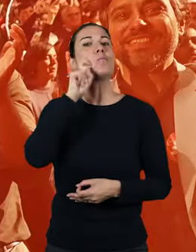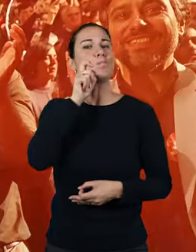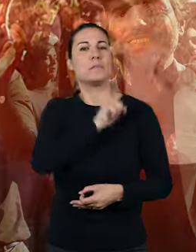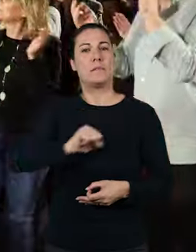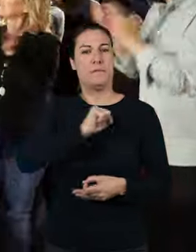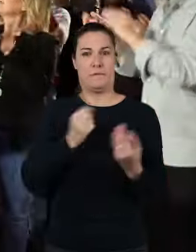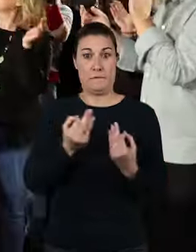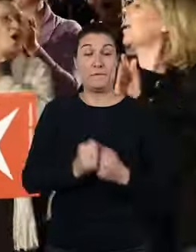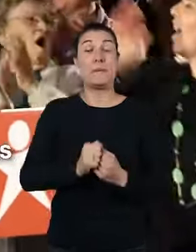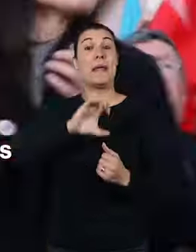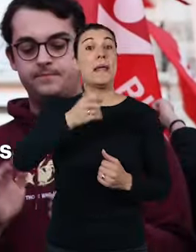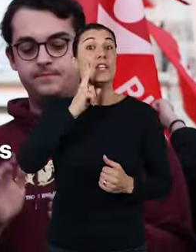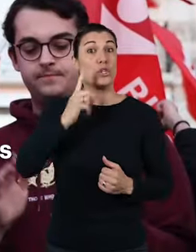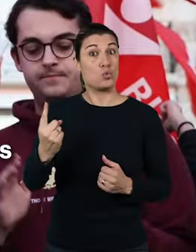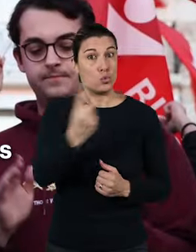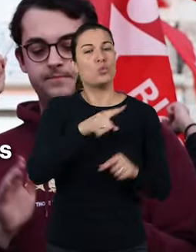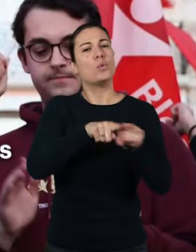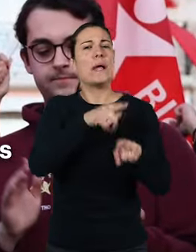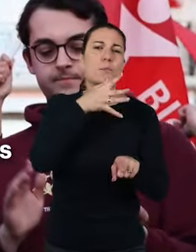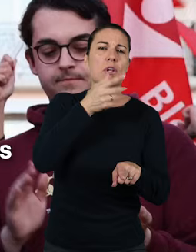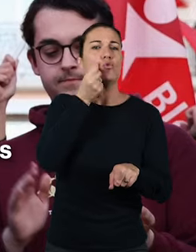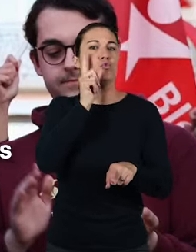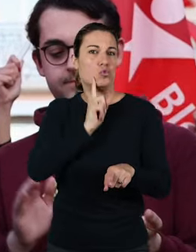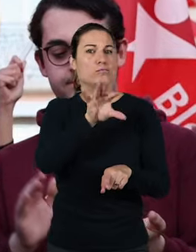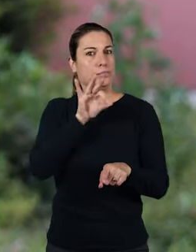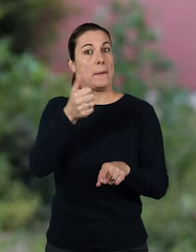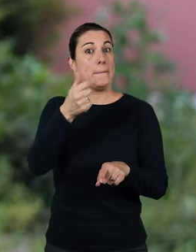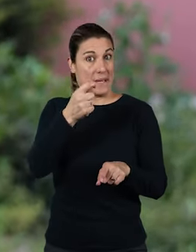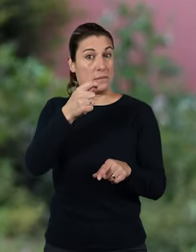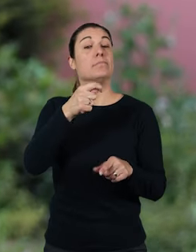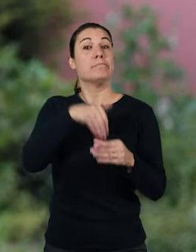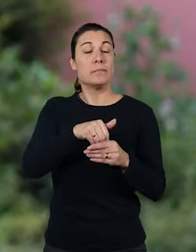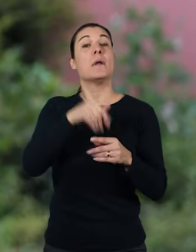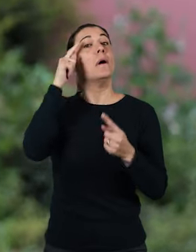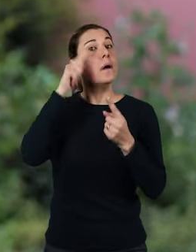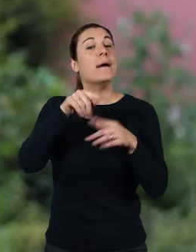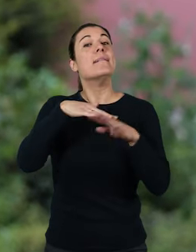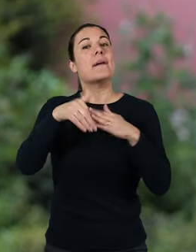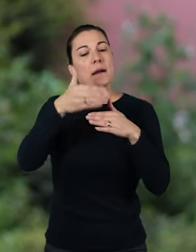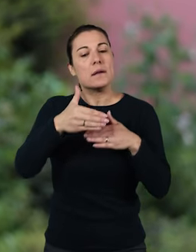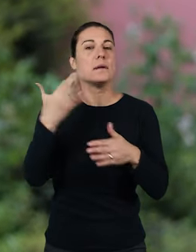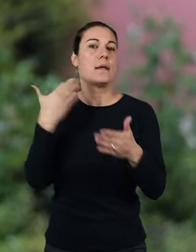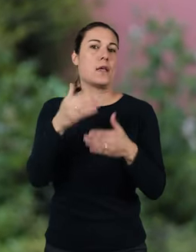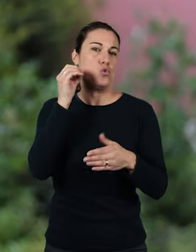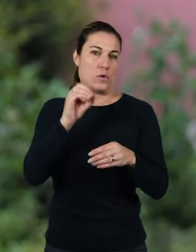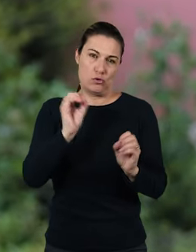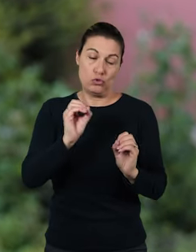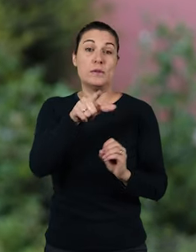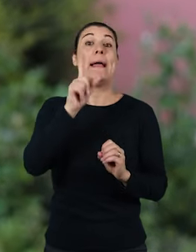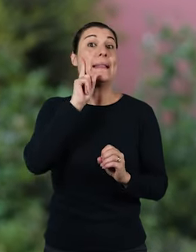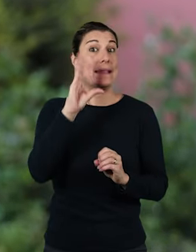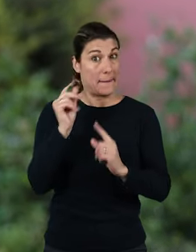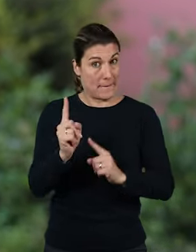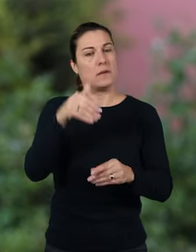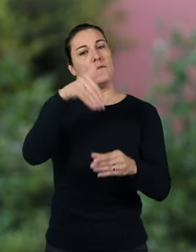A nossa segurança. Em cada distrito elegemos deputadas e deputados do Bloco de Esquerda para fazer o que nunca foi feito. No dia 10 de